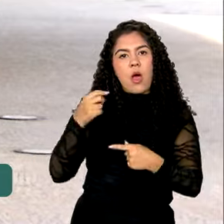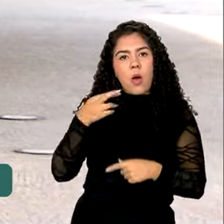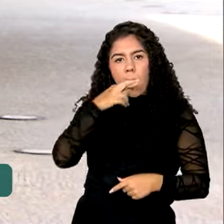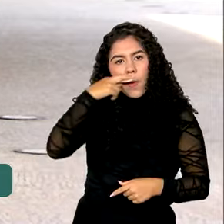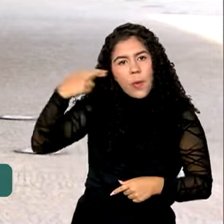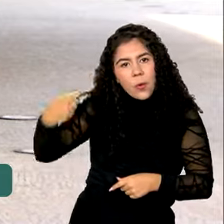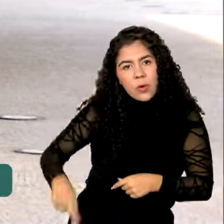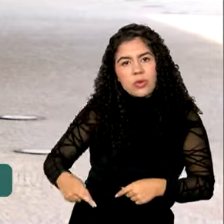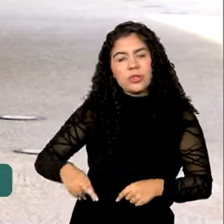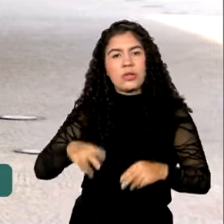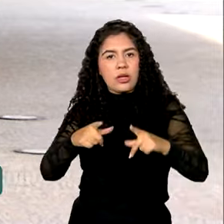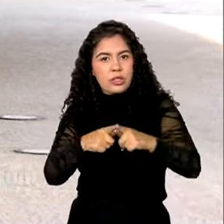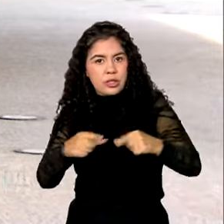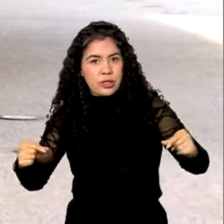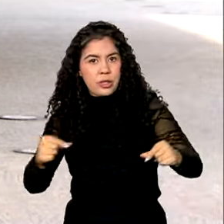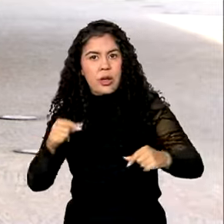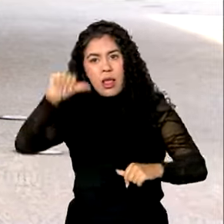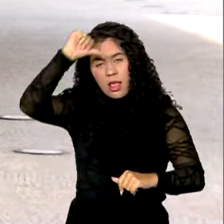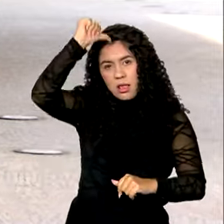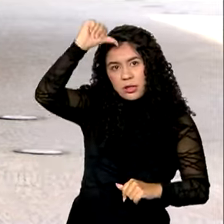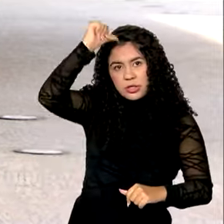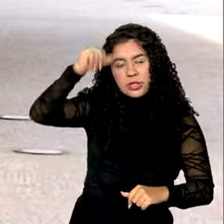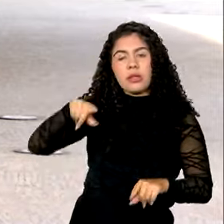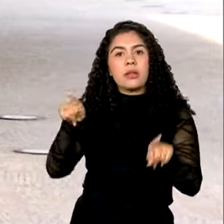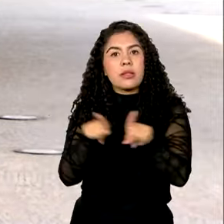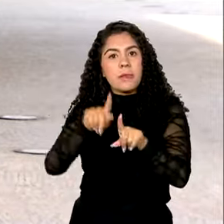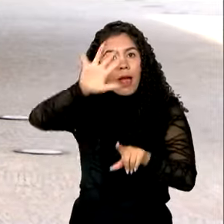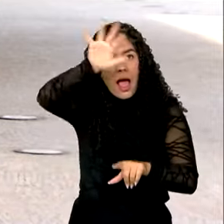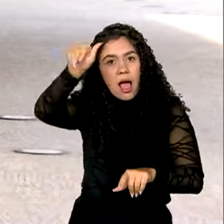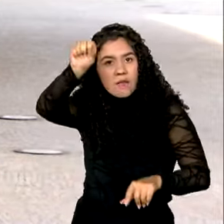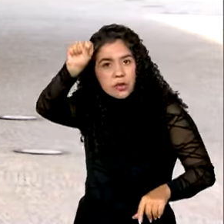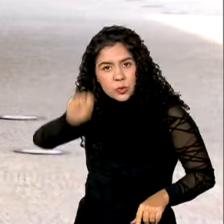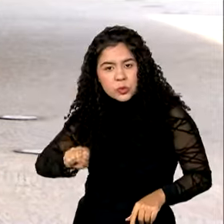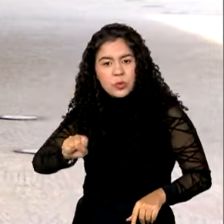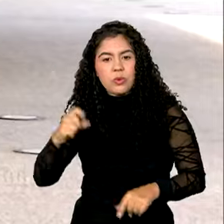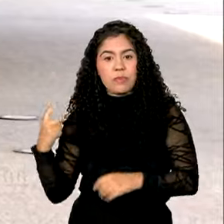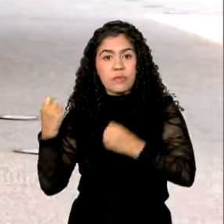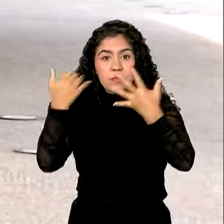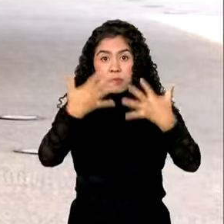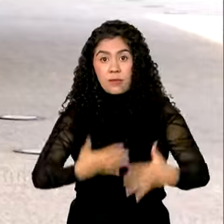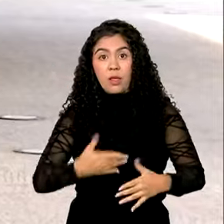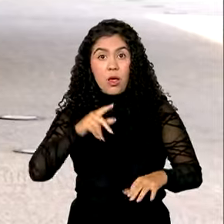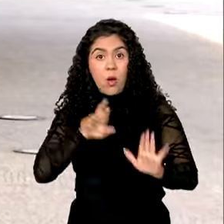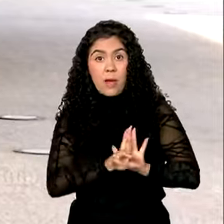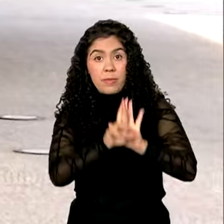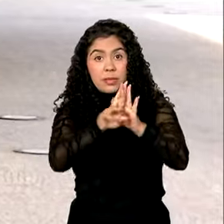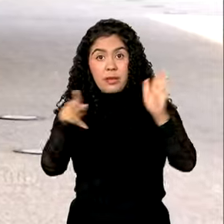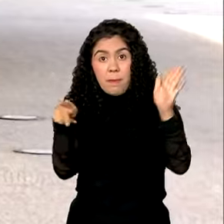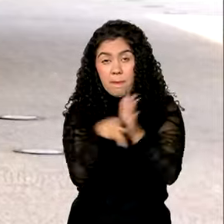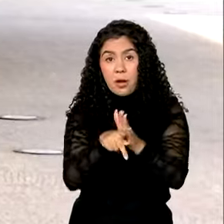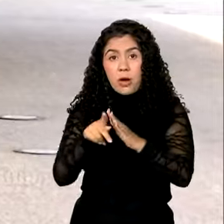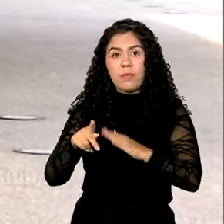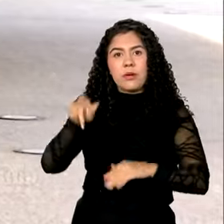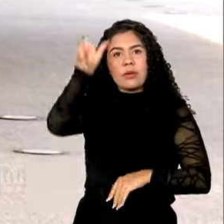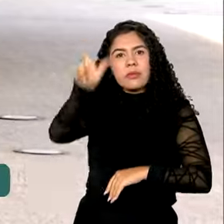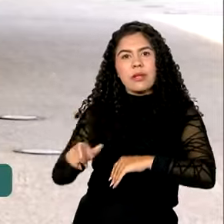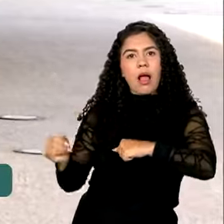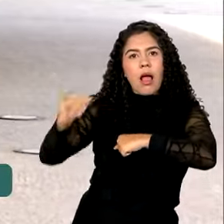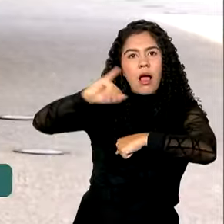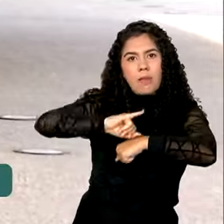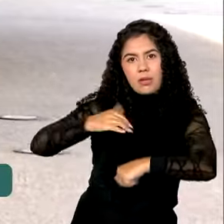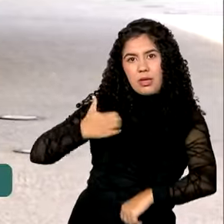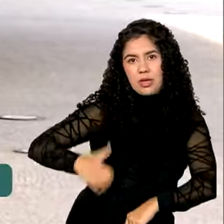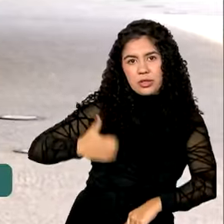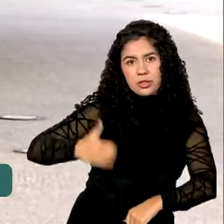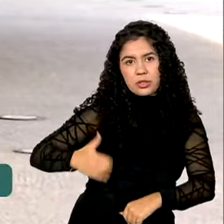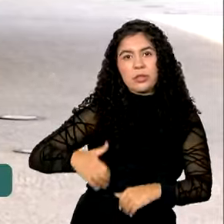O governador da província argentina de Buenos Aires, Axel Kicillof, chegou ao Palácio do Planalto pela manhã e foi